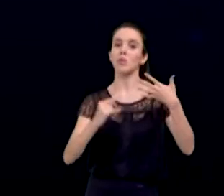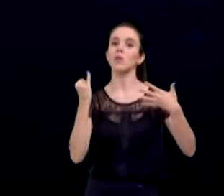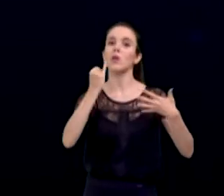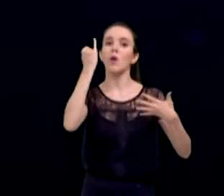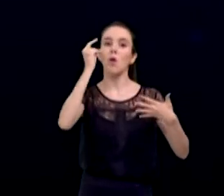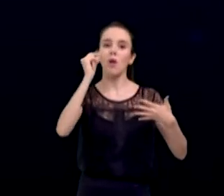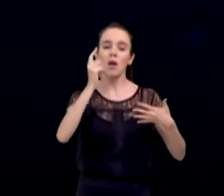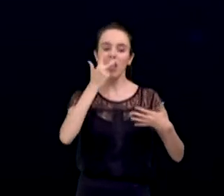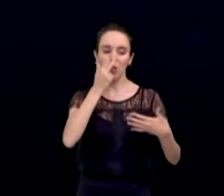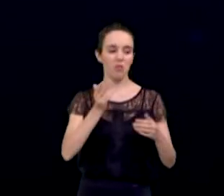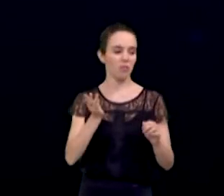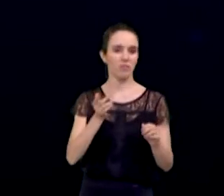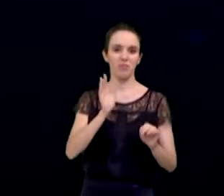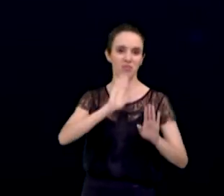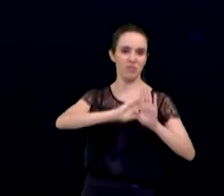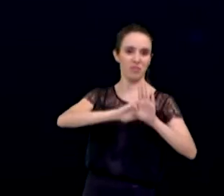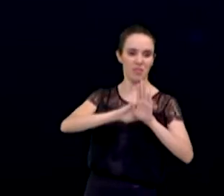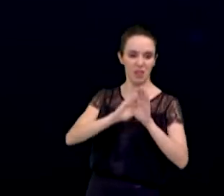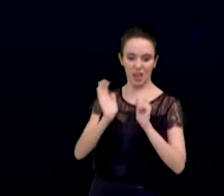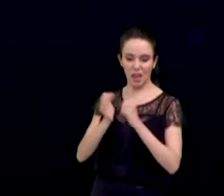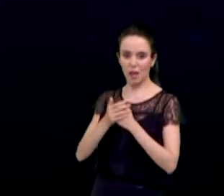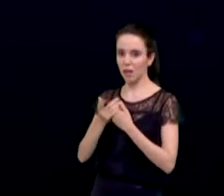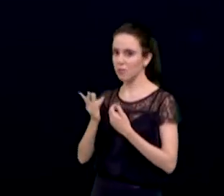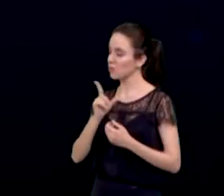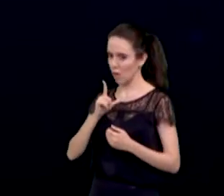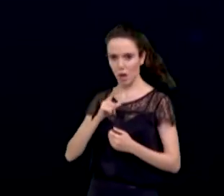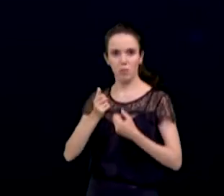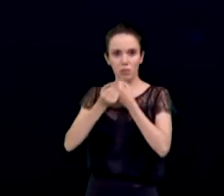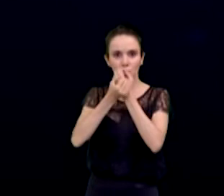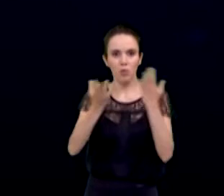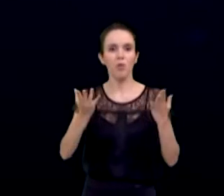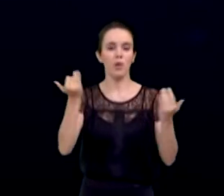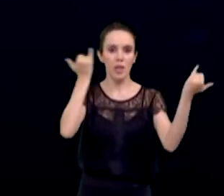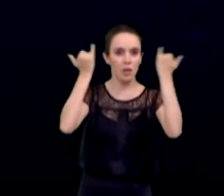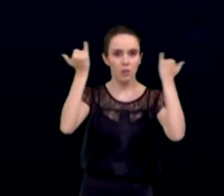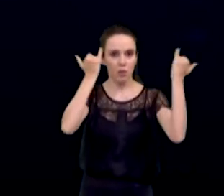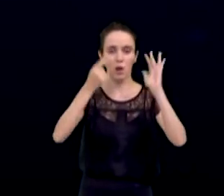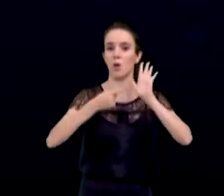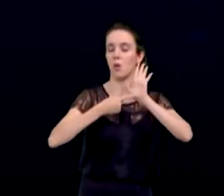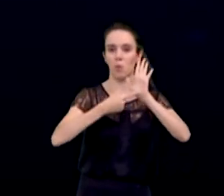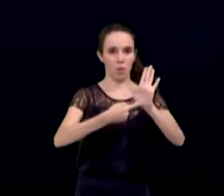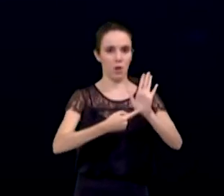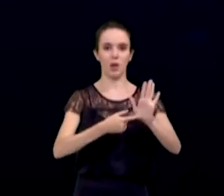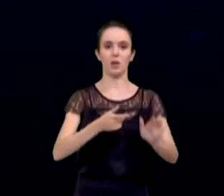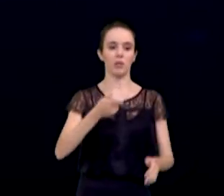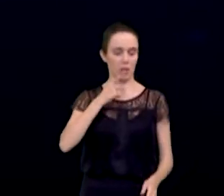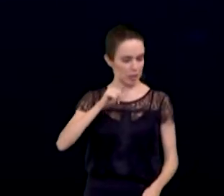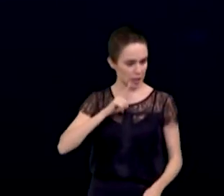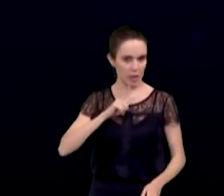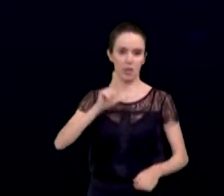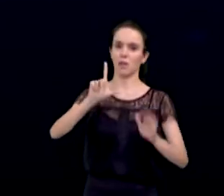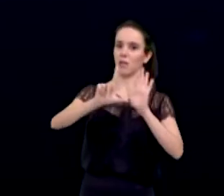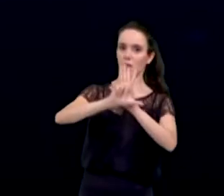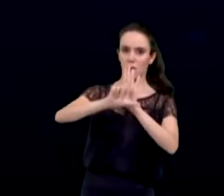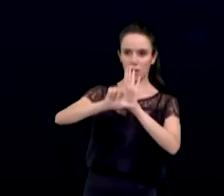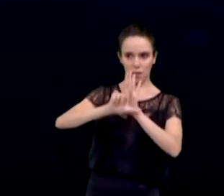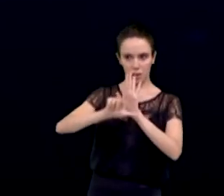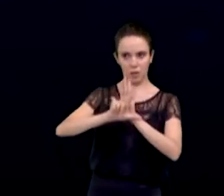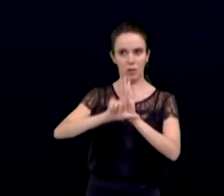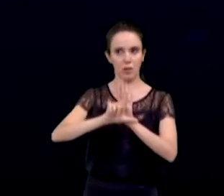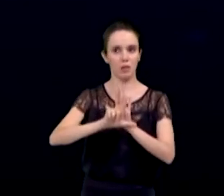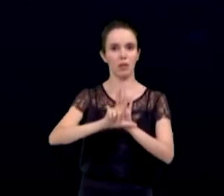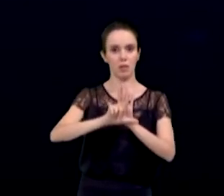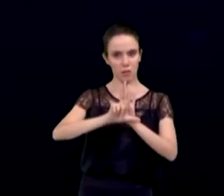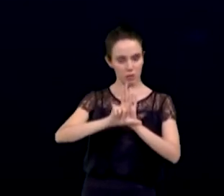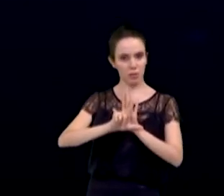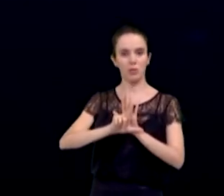a transparência. A gente sabe que gestão pública é movida por impessoalidade, legalidade. A transparência e